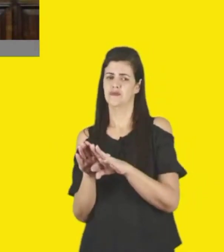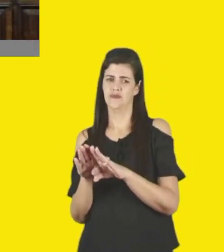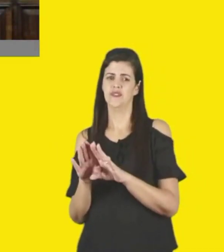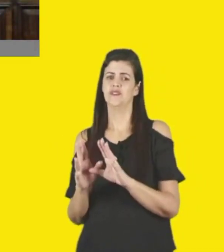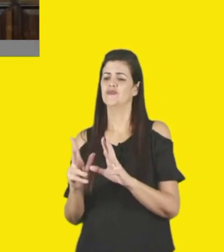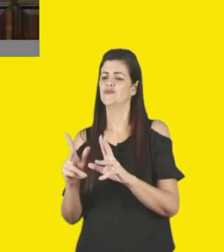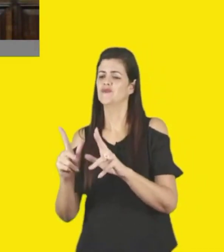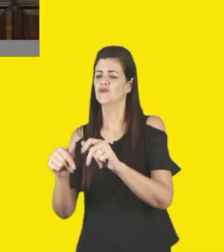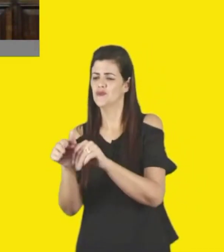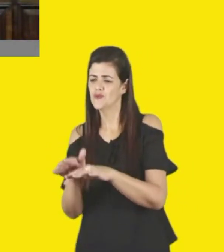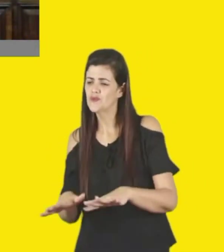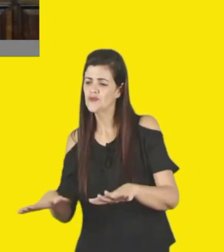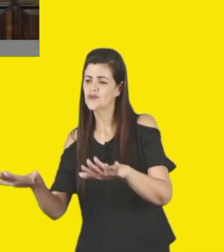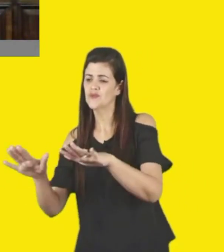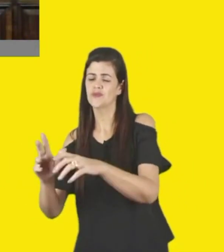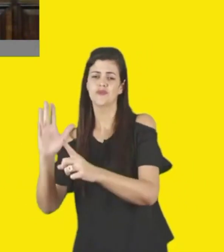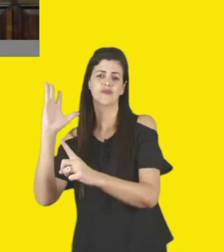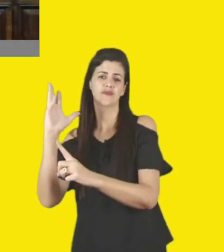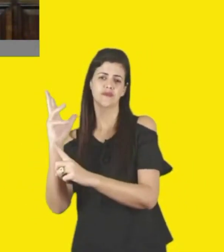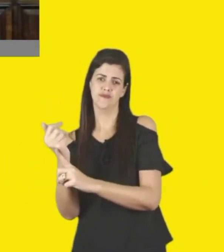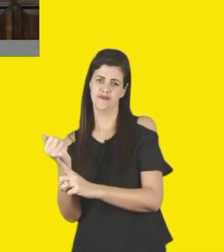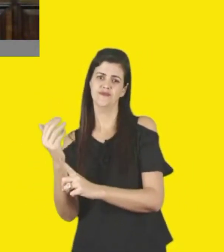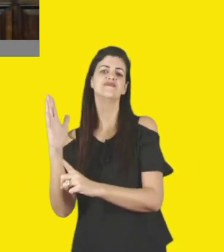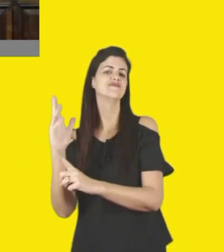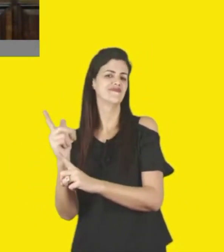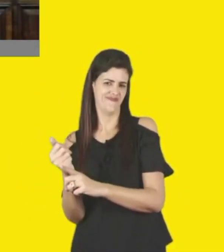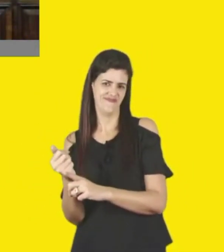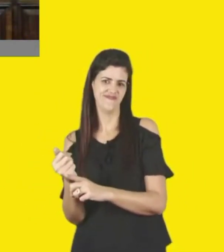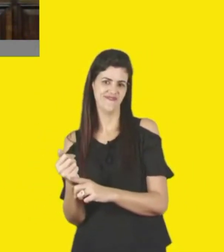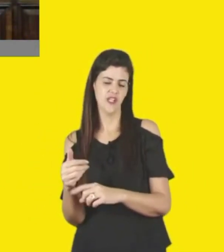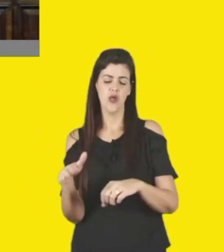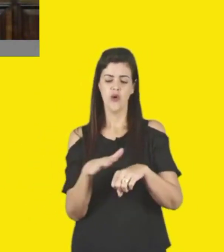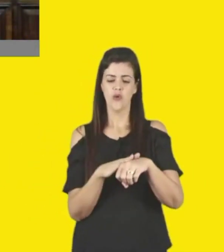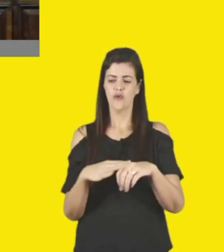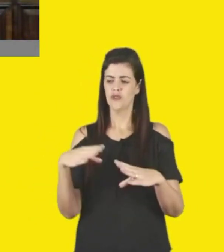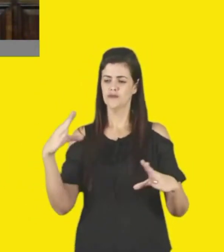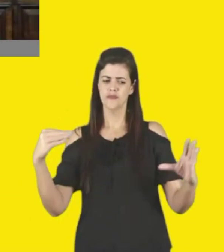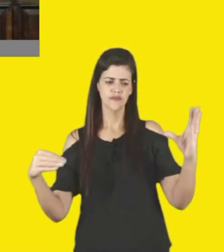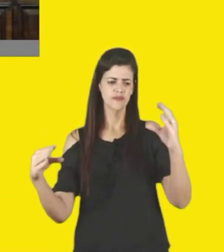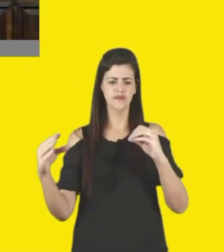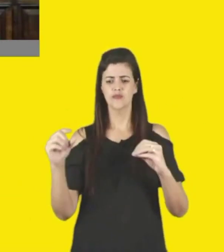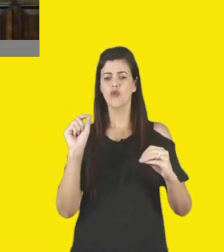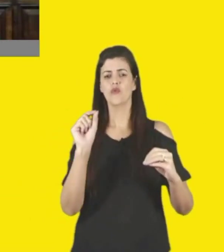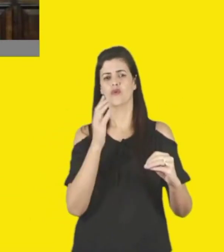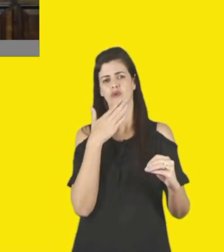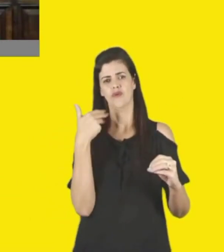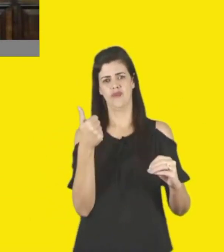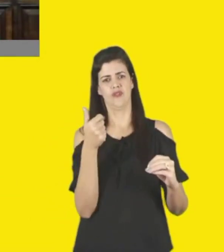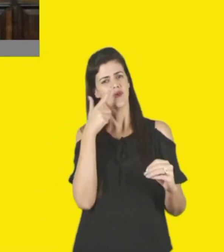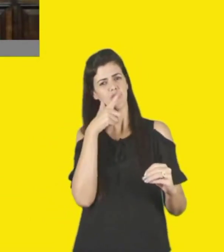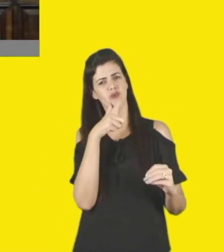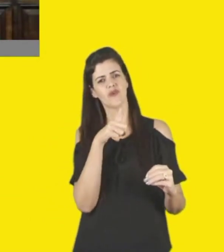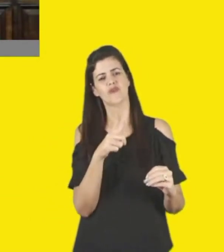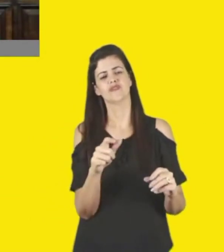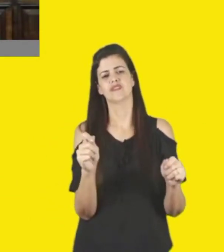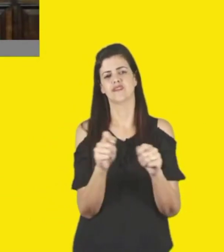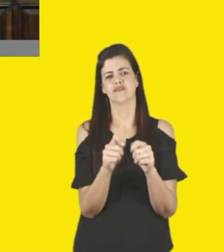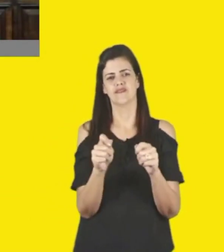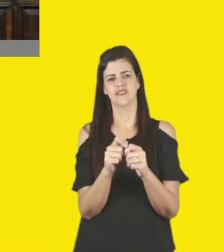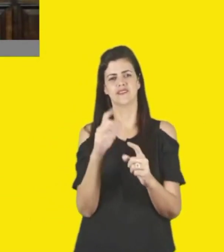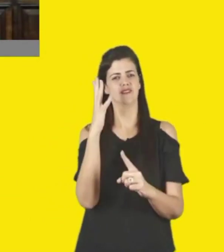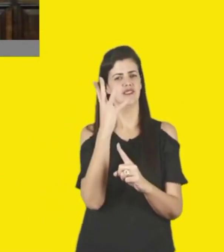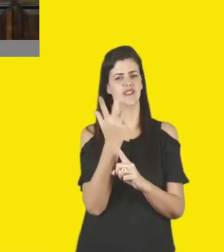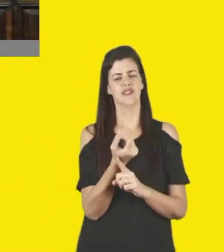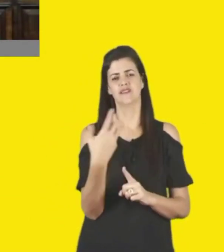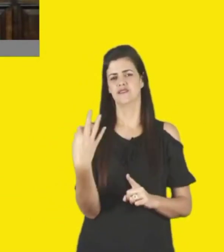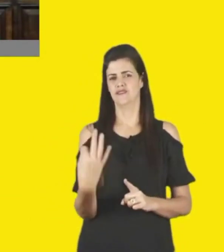estão, não somente aqui no circuito, mas em todas as ações que nós realizamos. Acho que a prefeitura, o Estado, cada um na